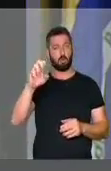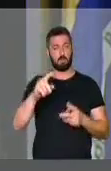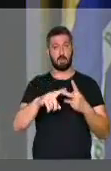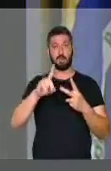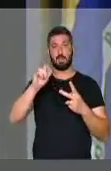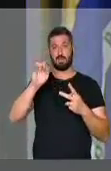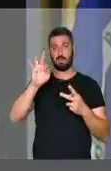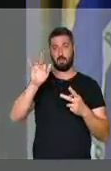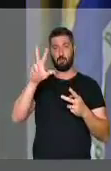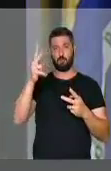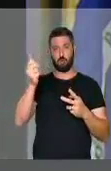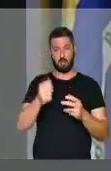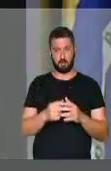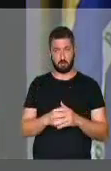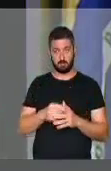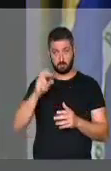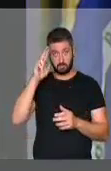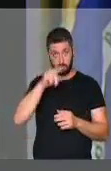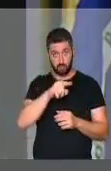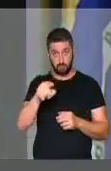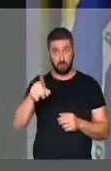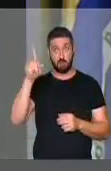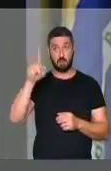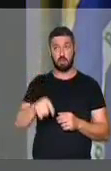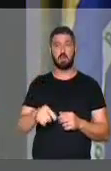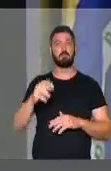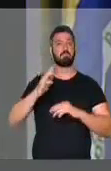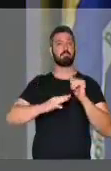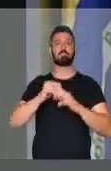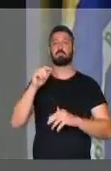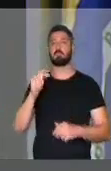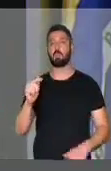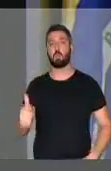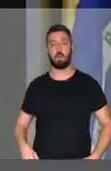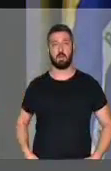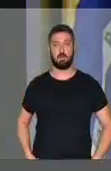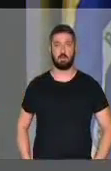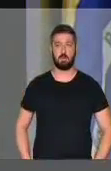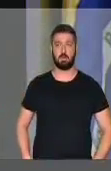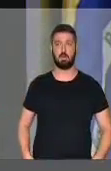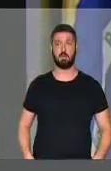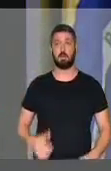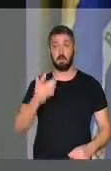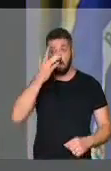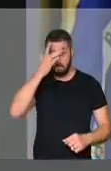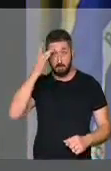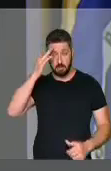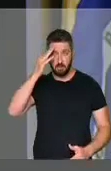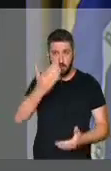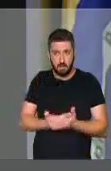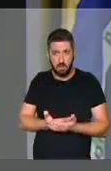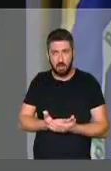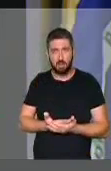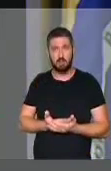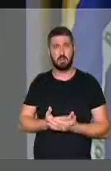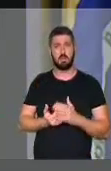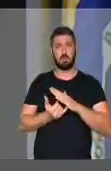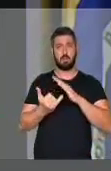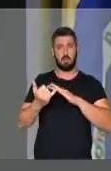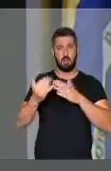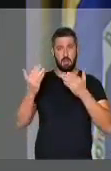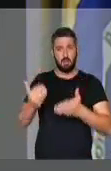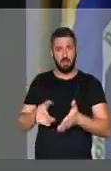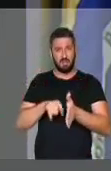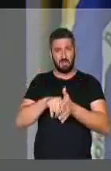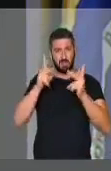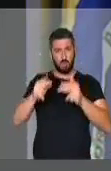senhores do Datafolha, os senhores são incompetentes. A pessoa que acreditar no instituto de